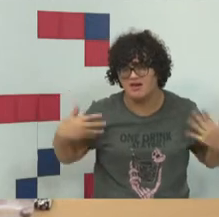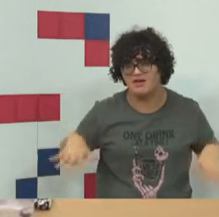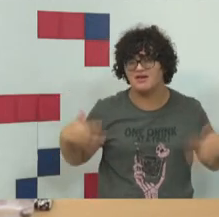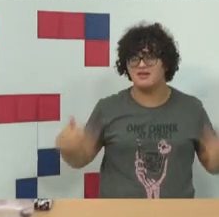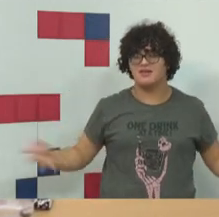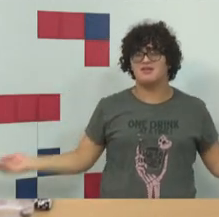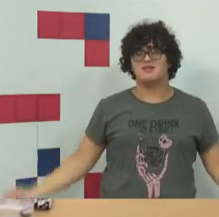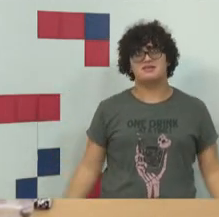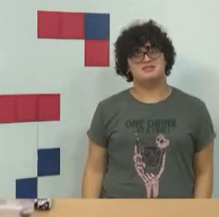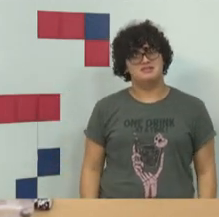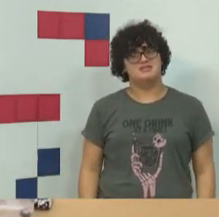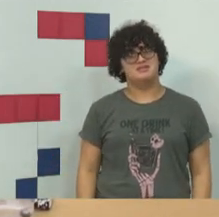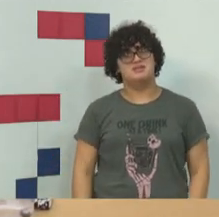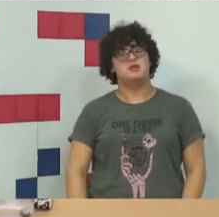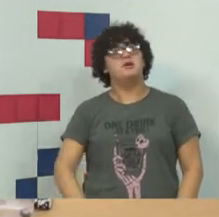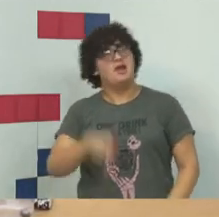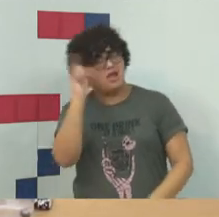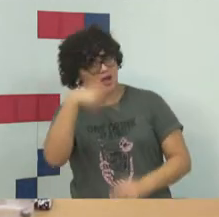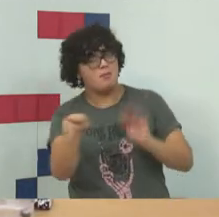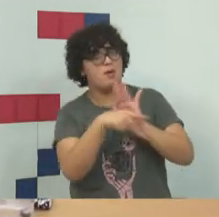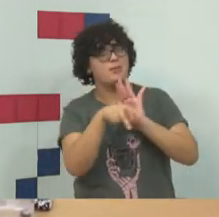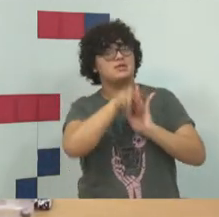Não, 64, lei 5.250,